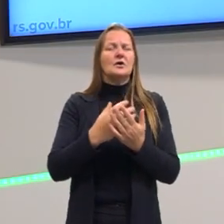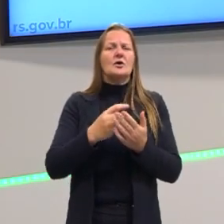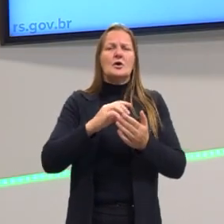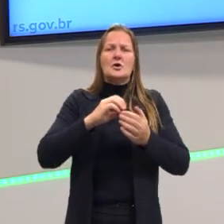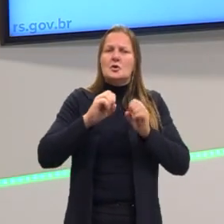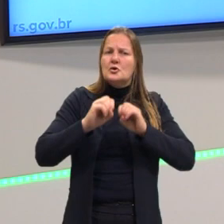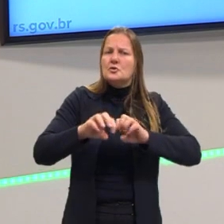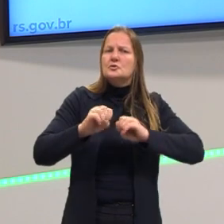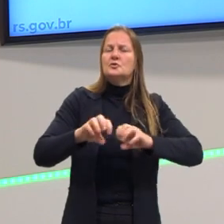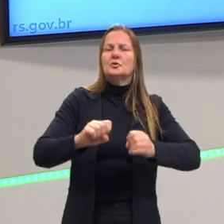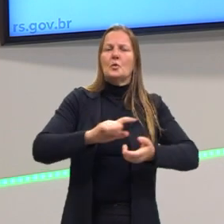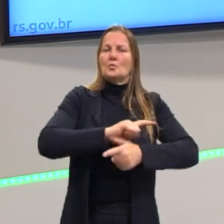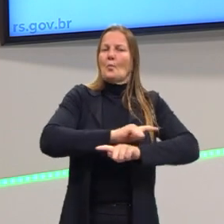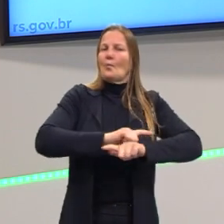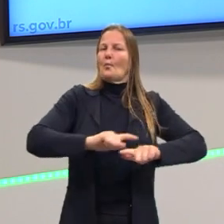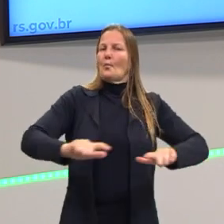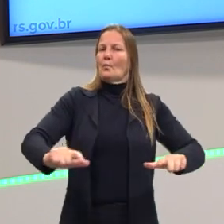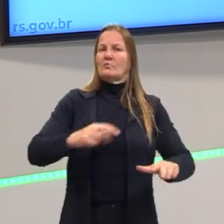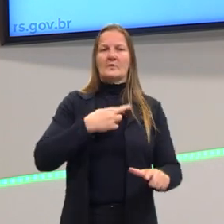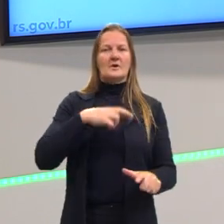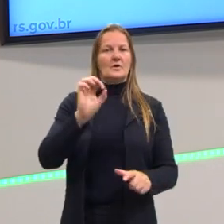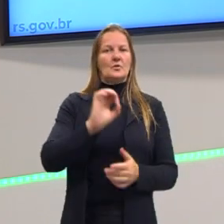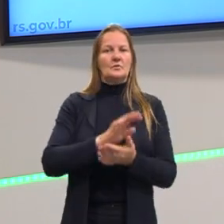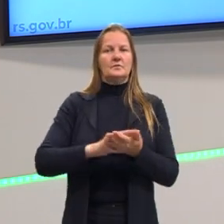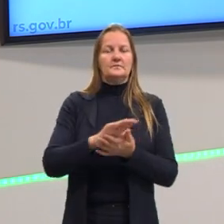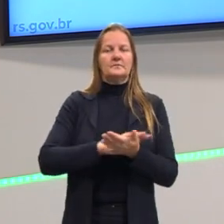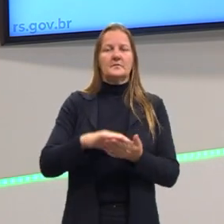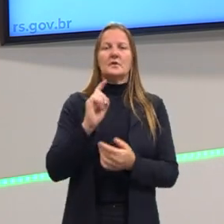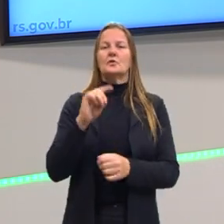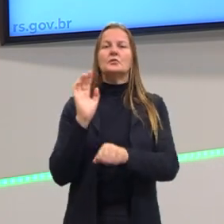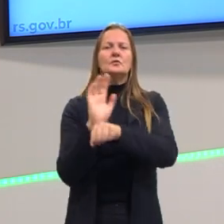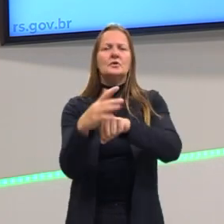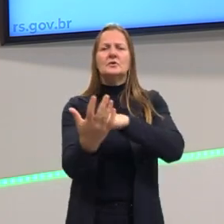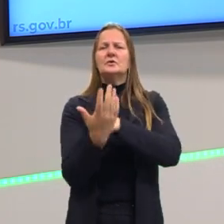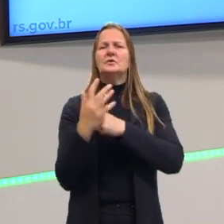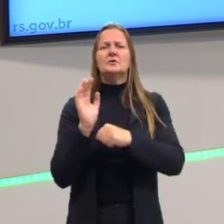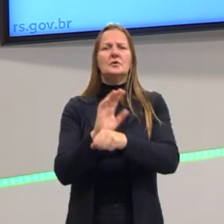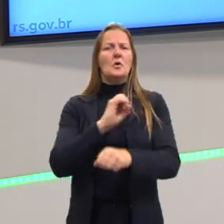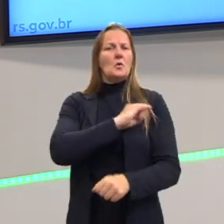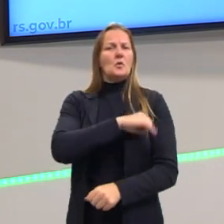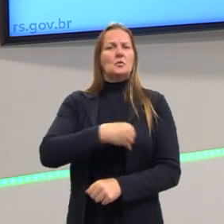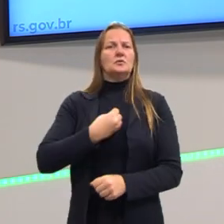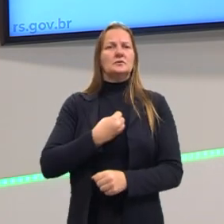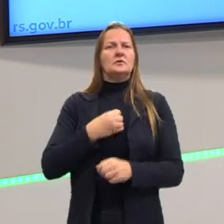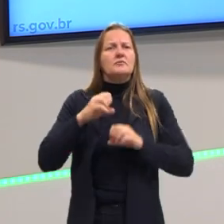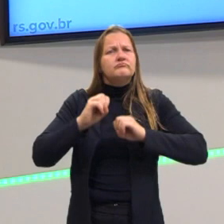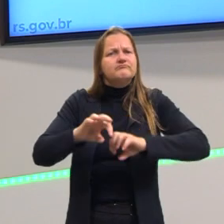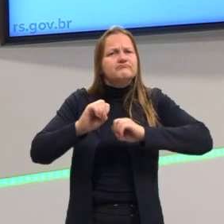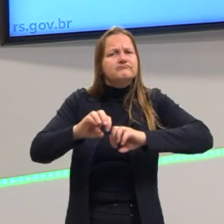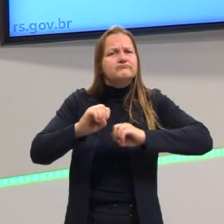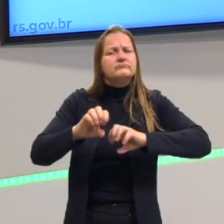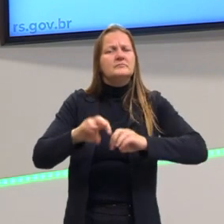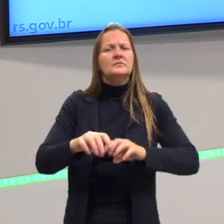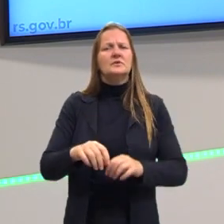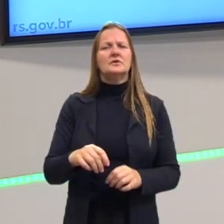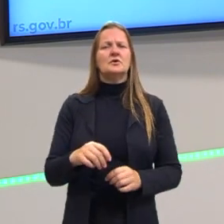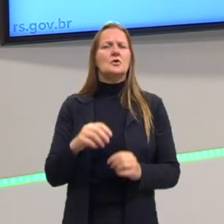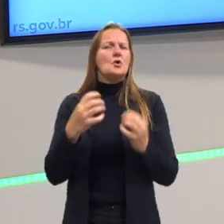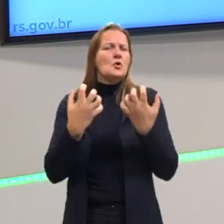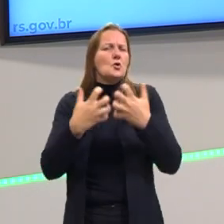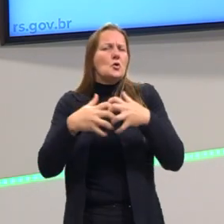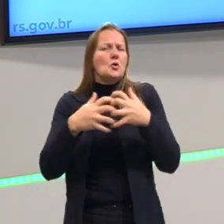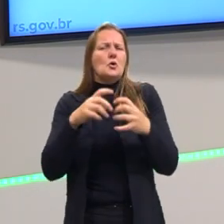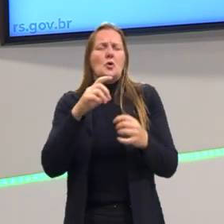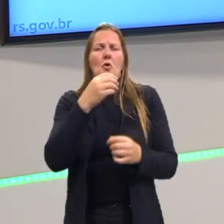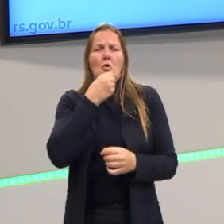presença dos jesuítas, a nossa escolaridade é pouca, os jesuítas vão dar aula para os senhores de engenho, as